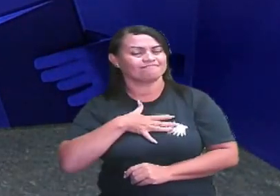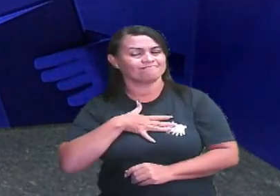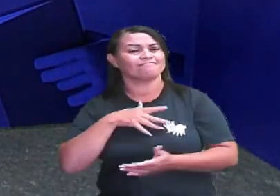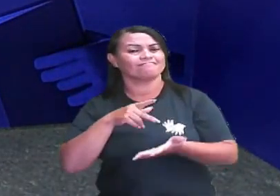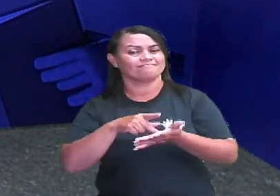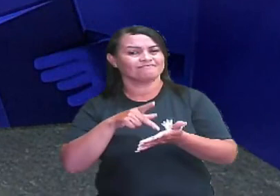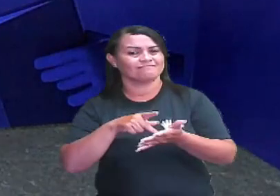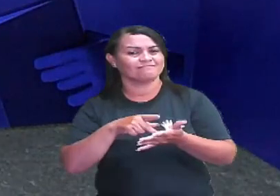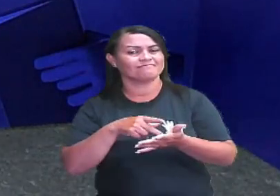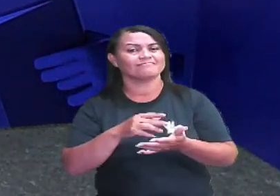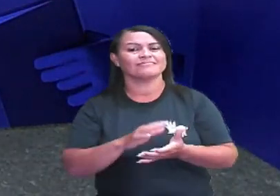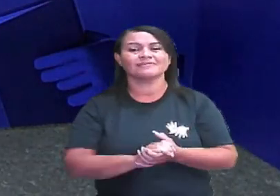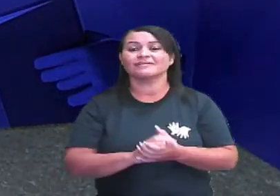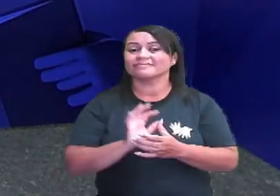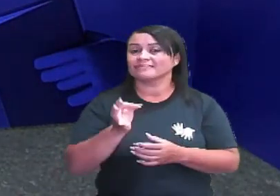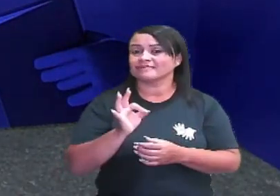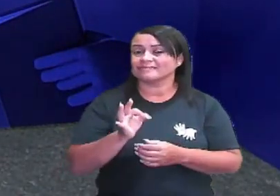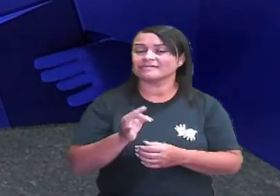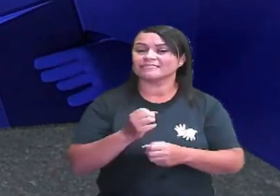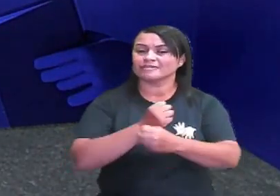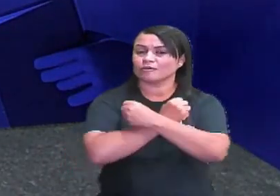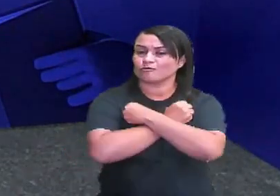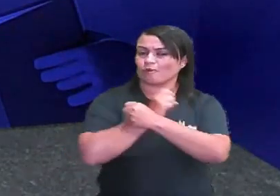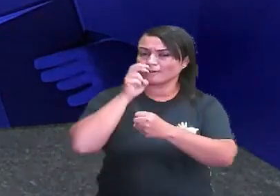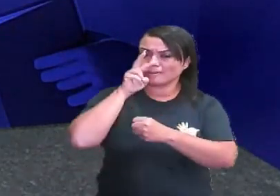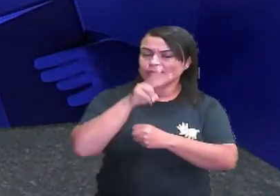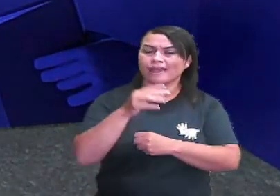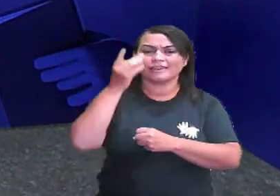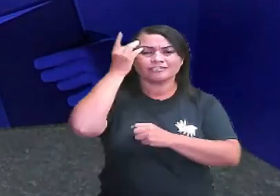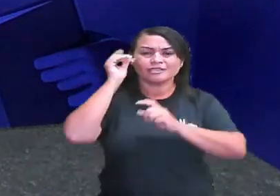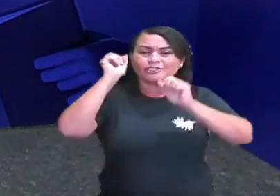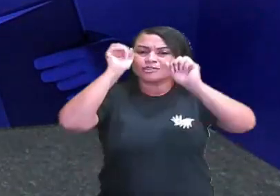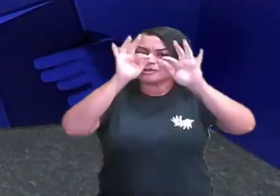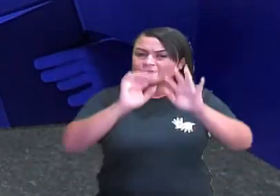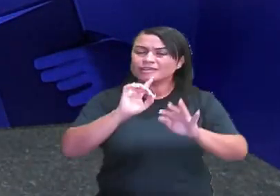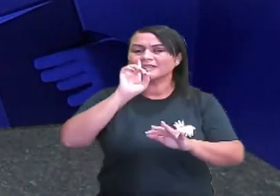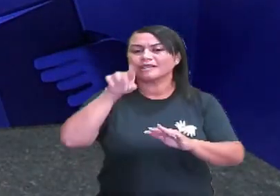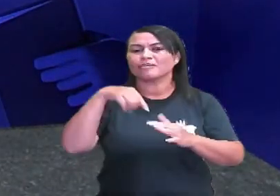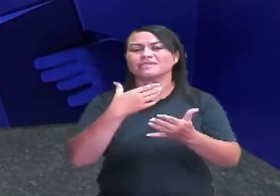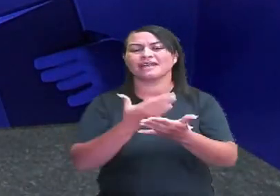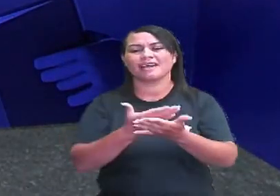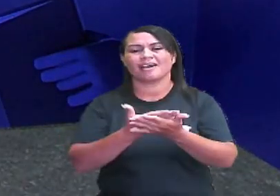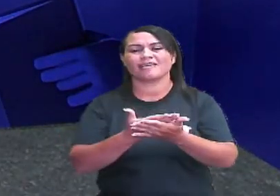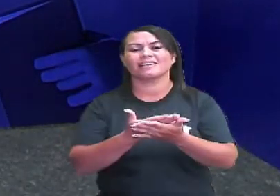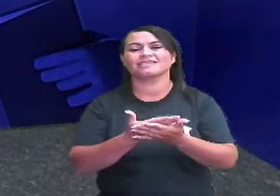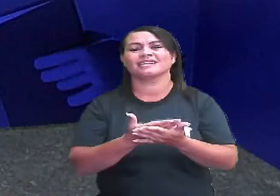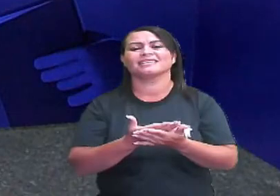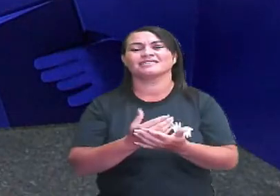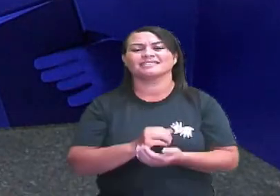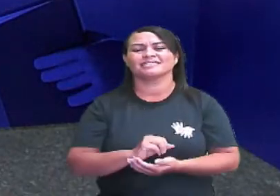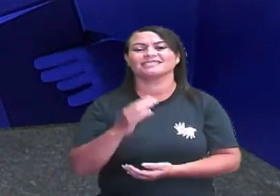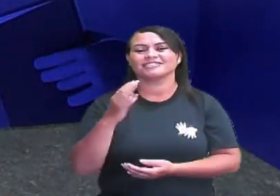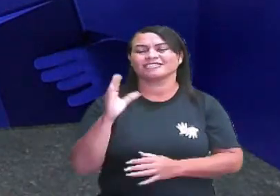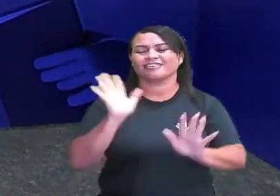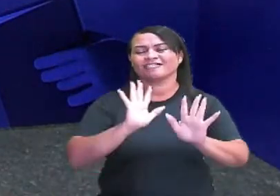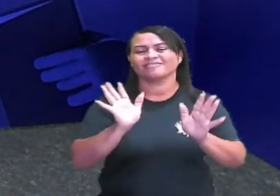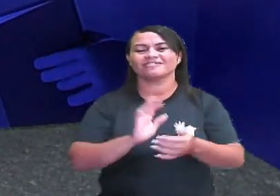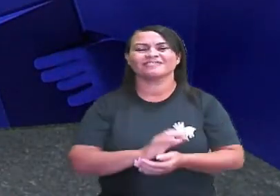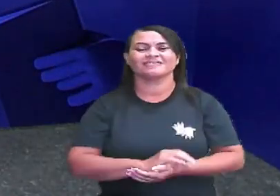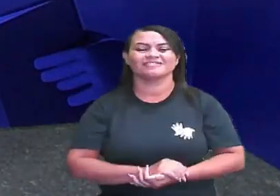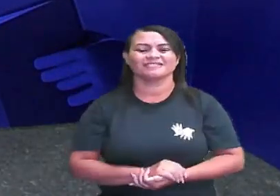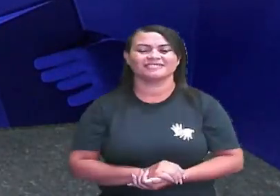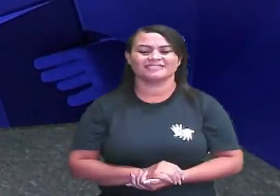sanar essa sua dúvida, tá certo? Um forte abraço, fiquem com Deus e até a nossa próxima aula de ciências. Tchau, tchau!